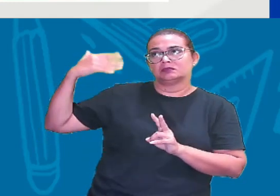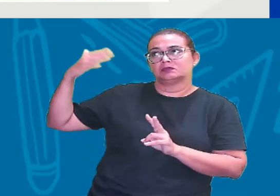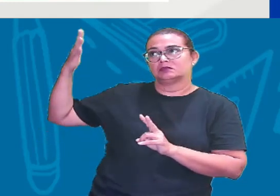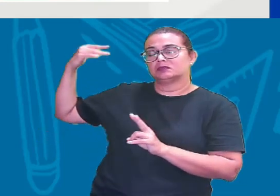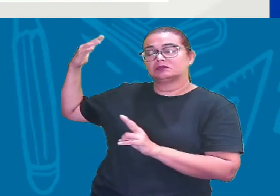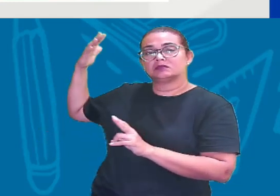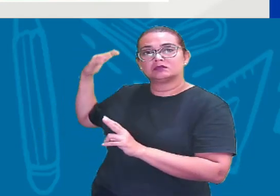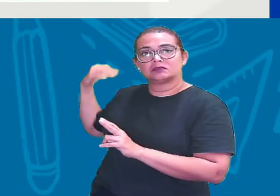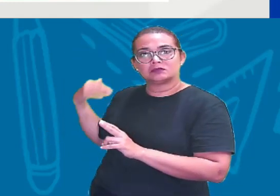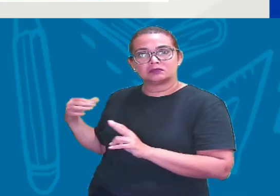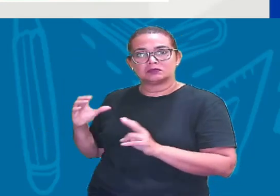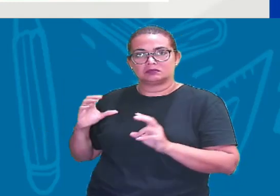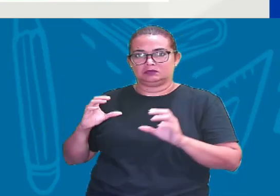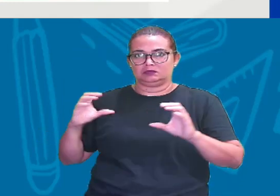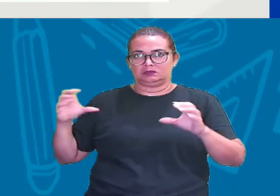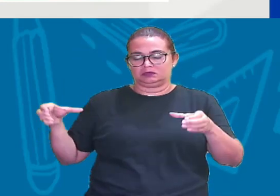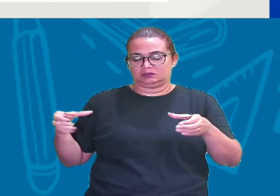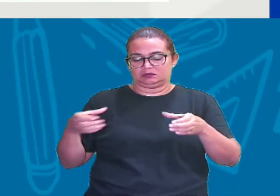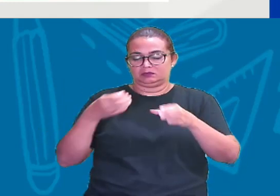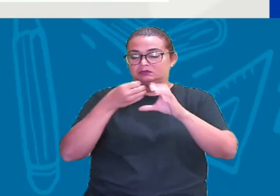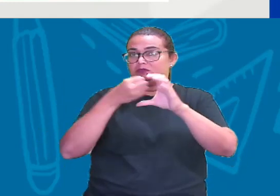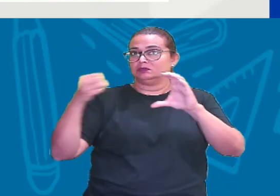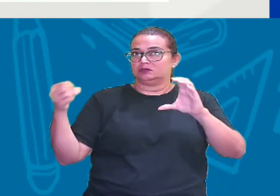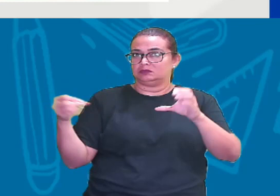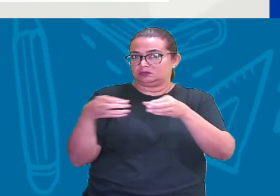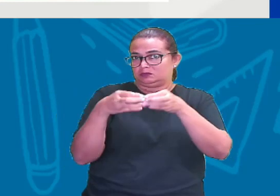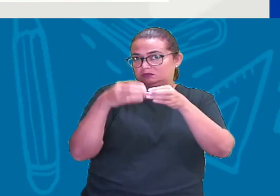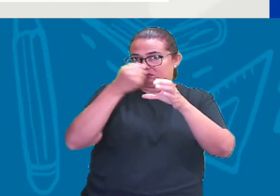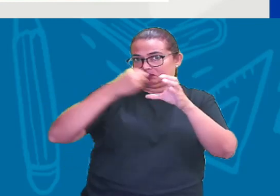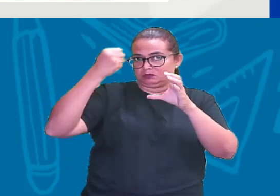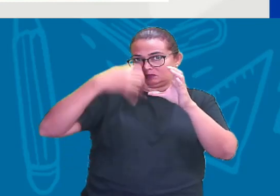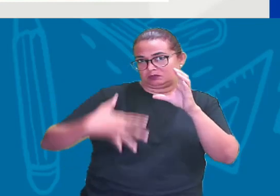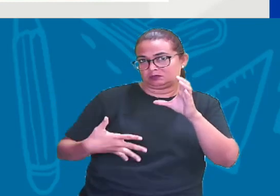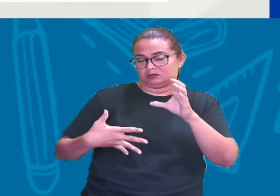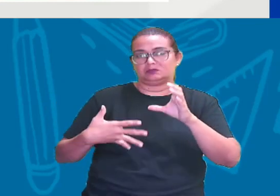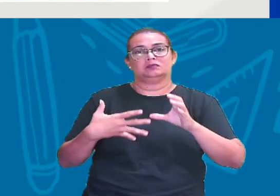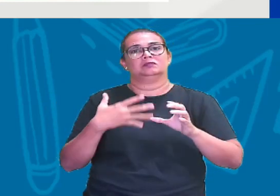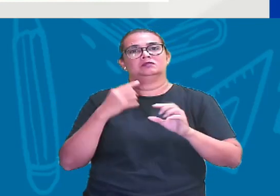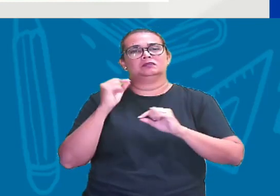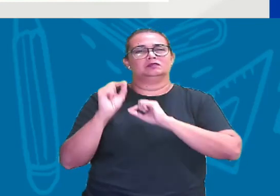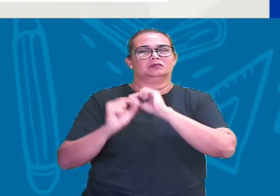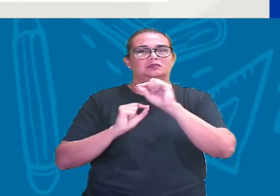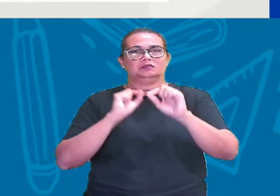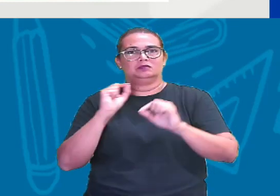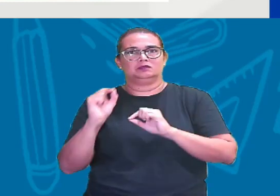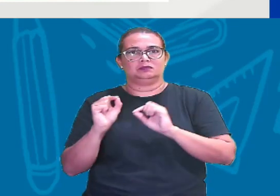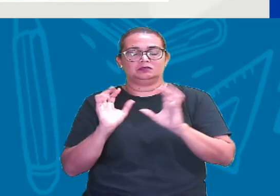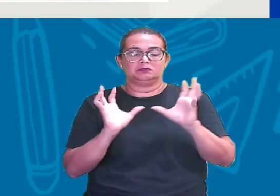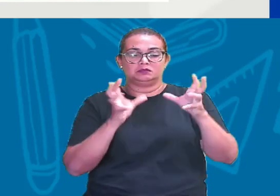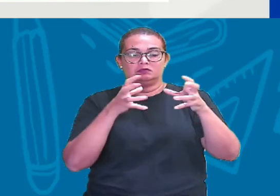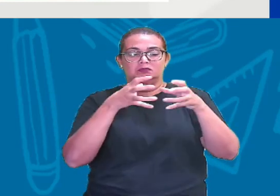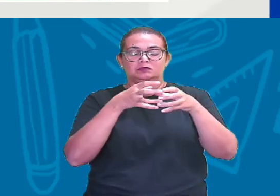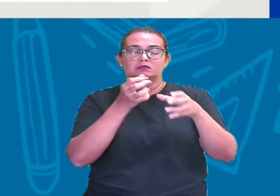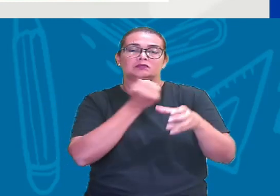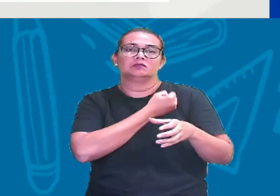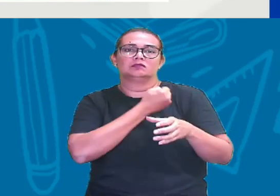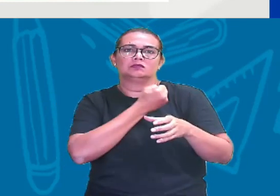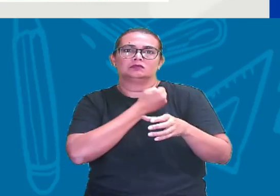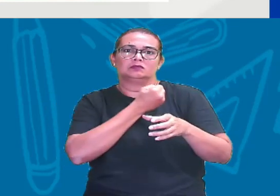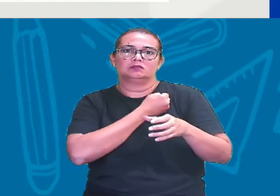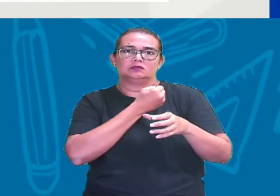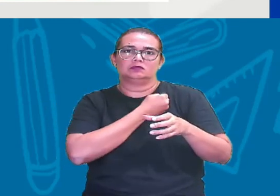comecinho de conjuntos numéricos, tá? E qual o início? Quem é que faz essa